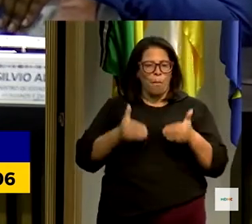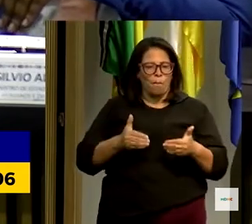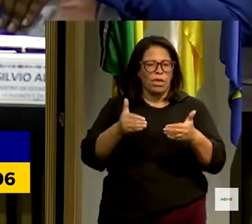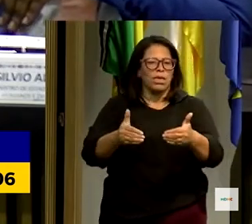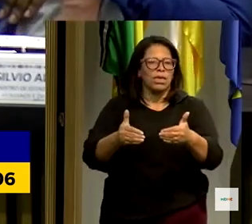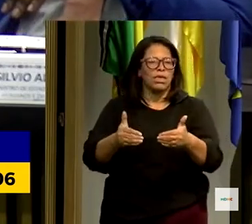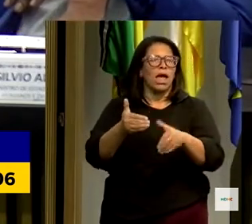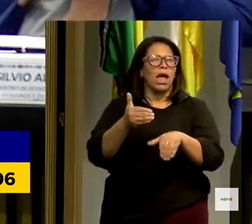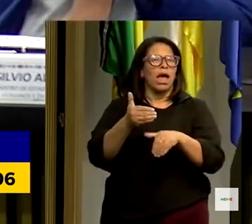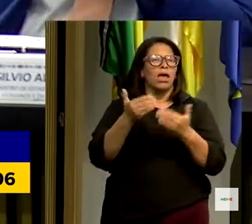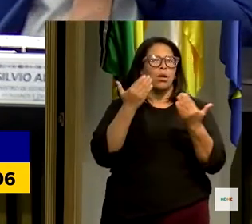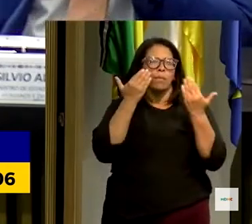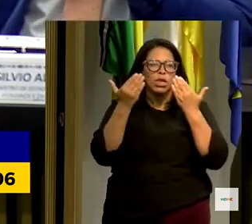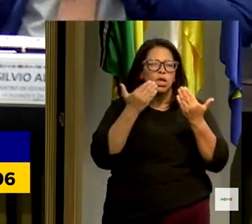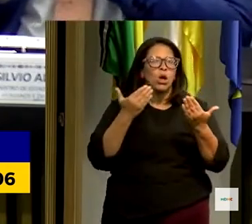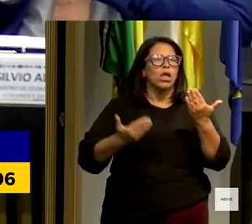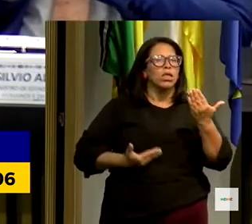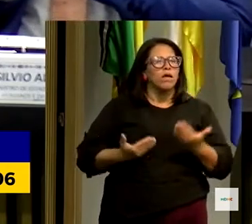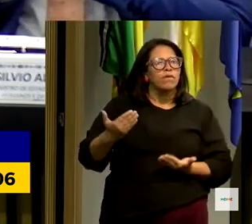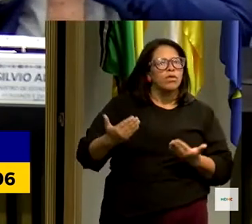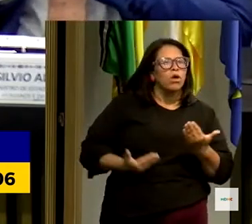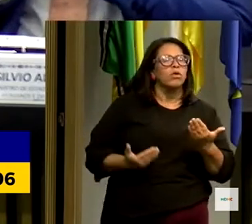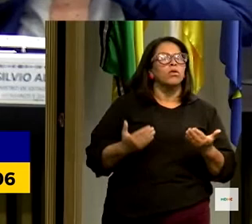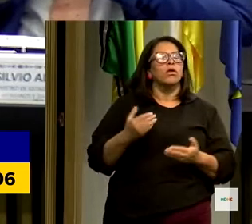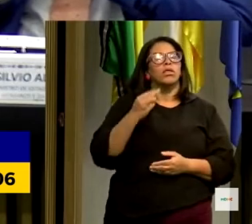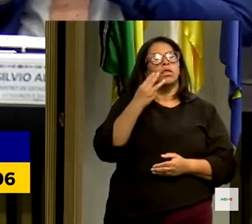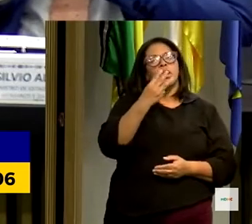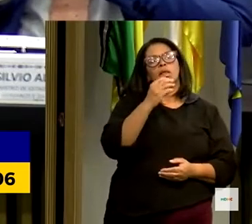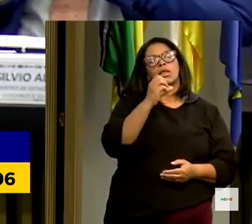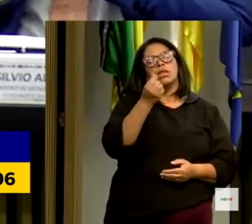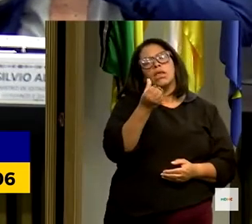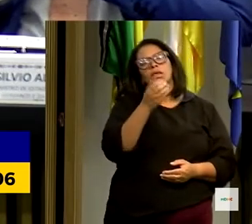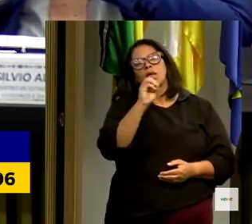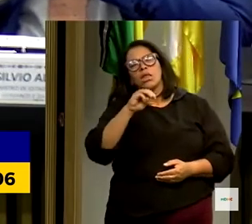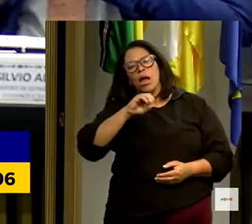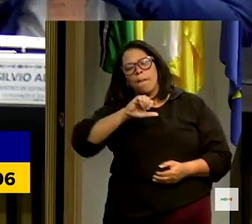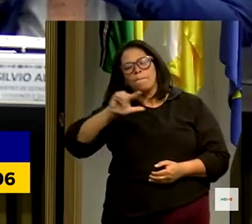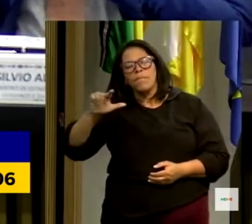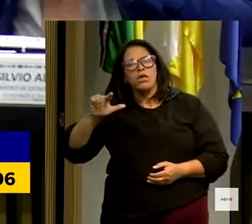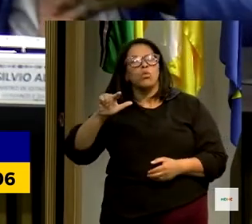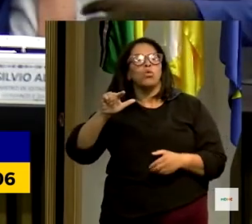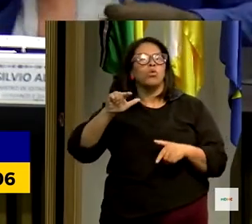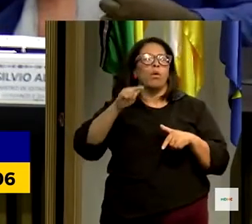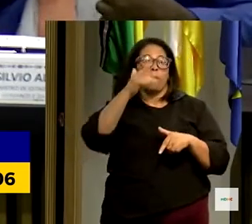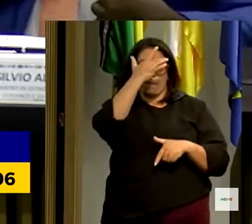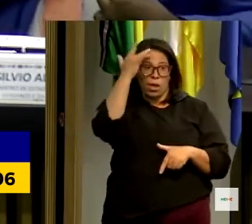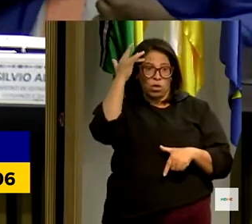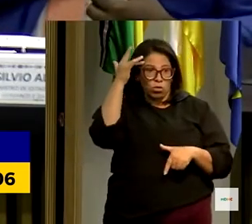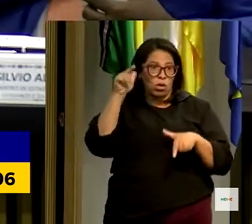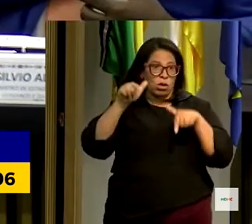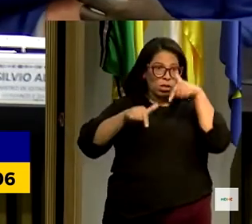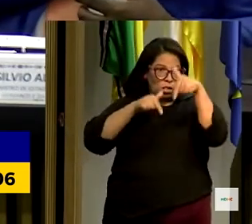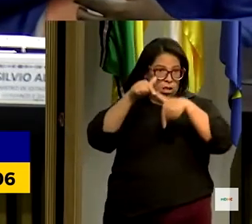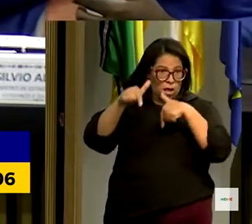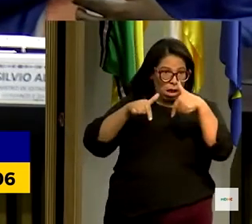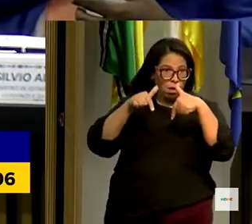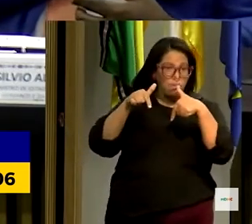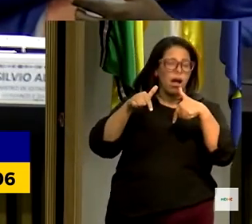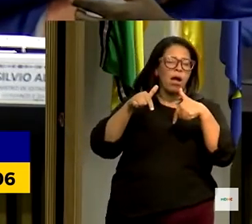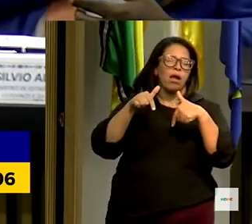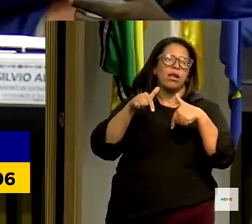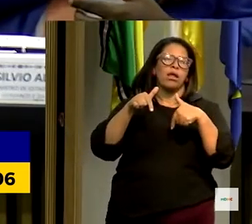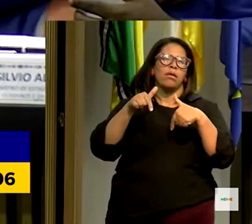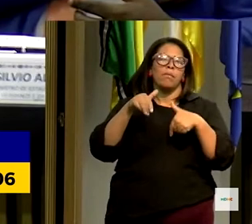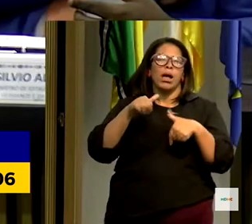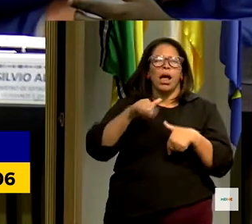profissionais, todo o Brasil, 500, 600 mil pessoas que atuam nessa rede, em cerca